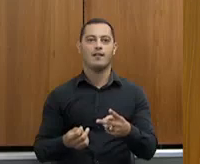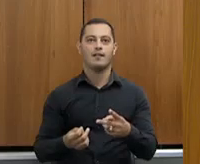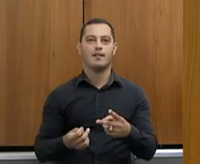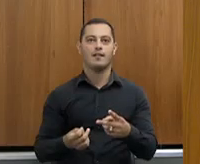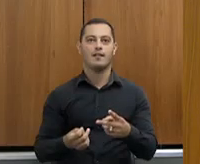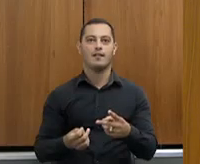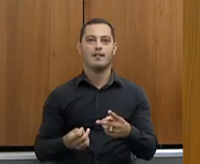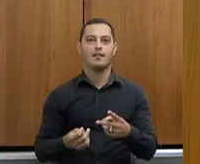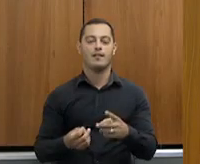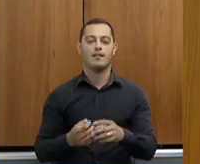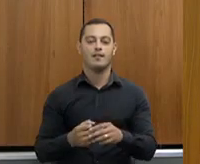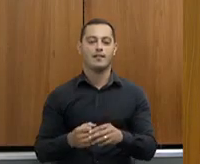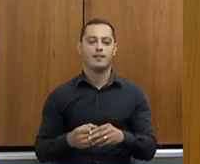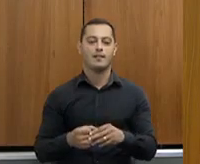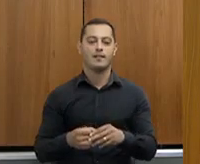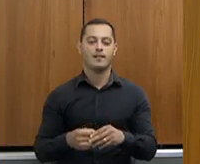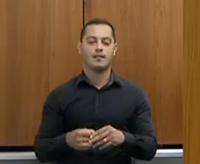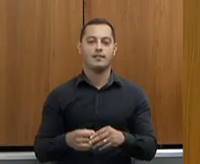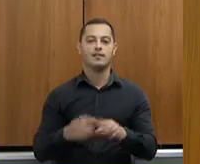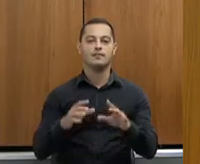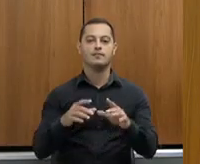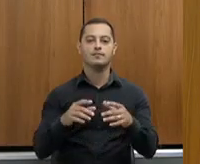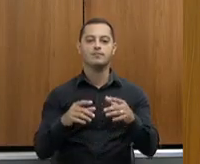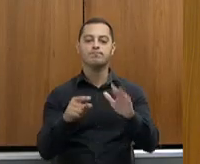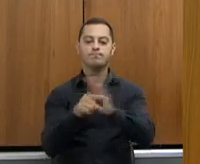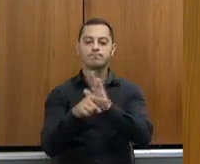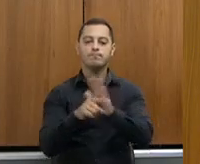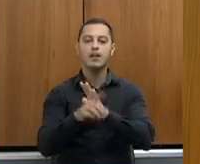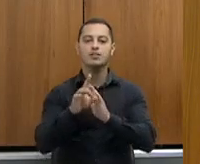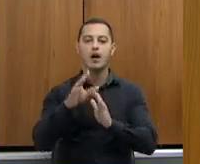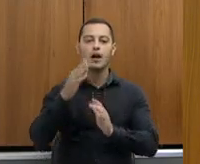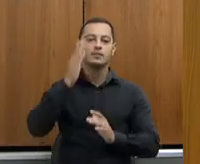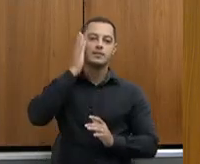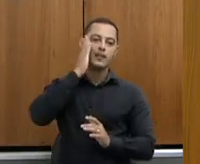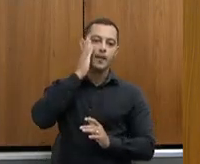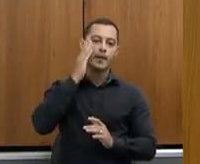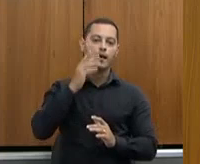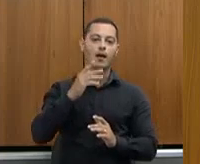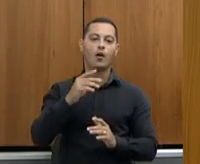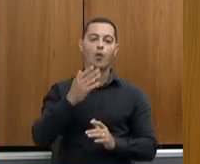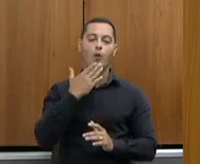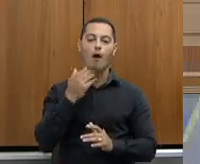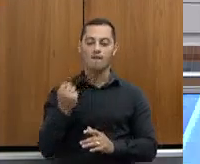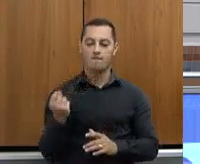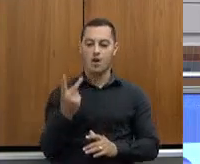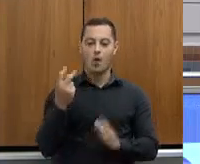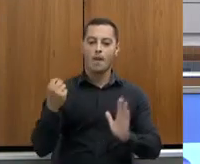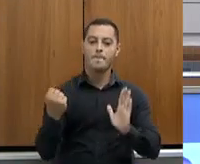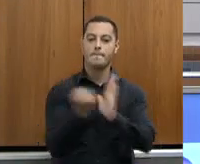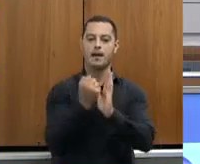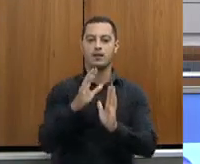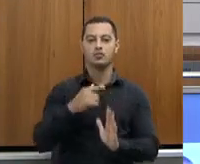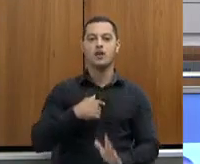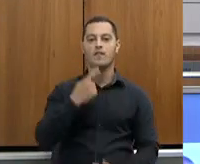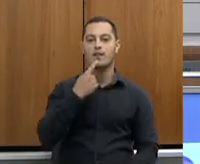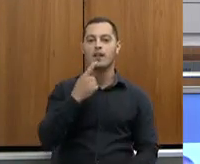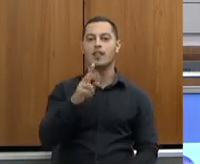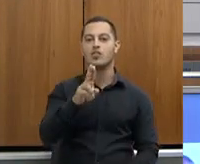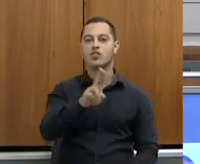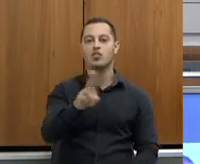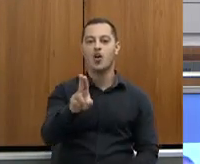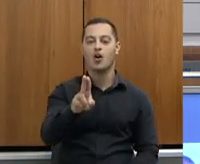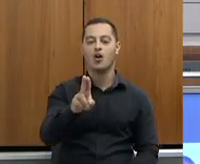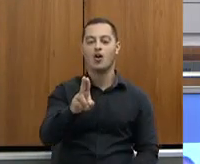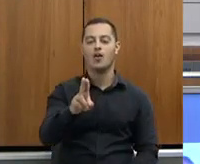vamos lá. Mas, assim, para que a gente tenha o valor do impacto disso, eu estou citando a senhora, porque eu estou